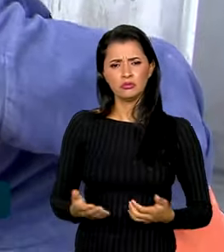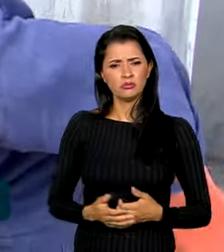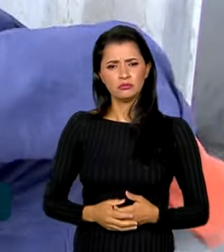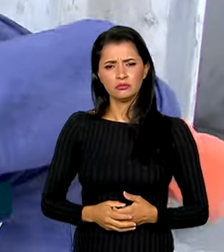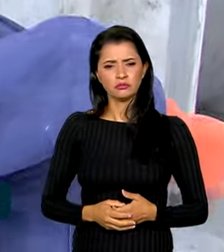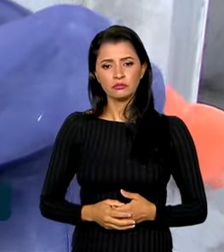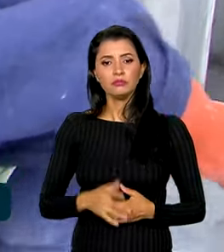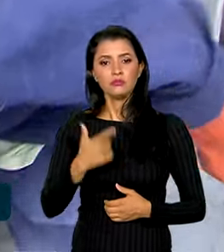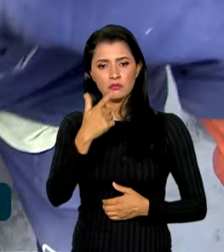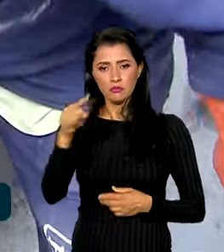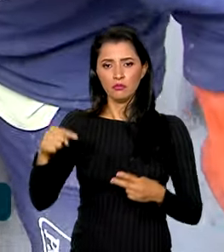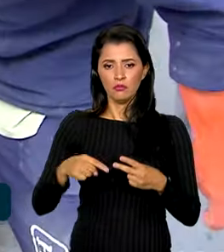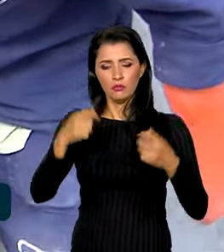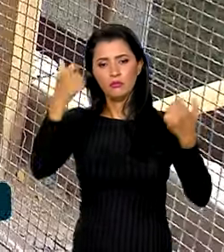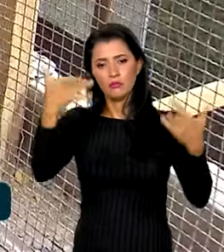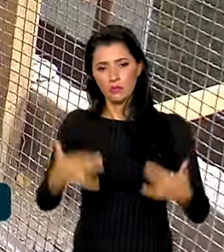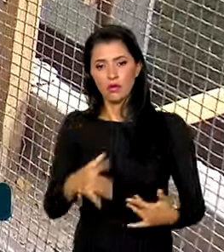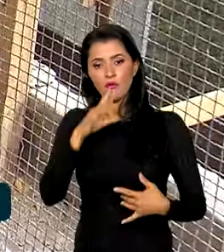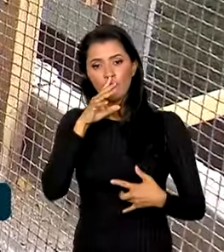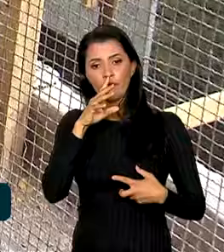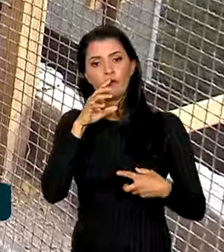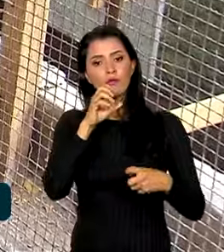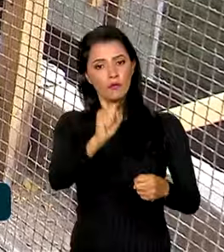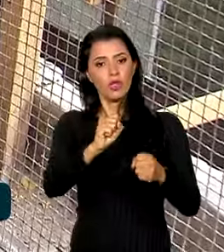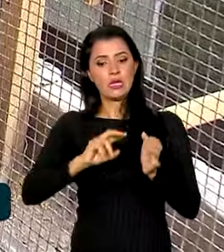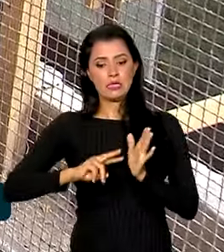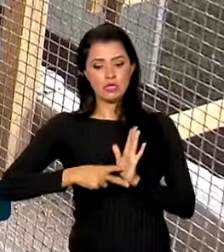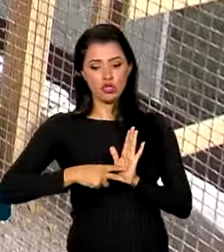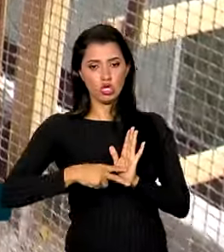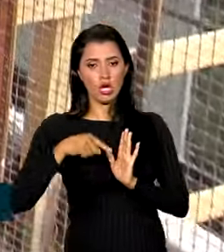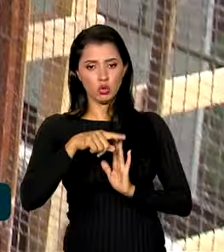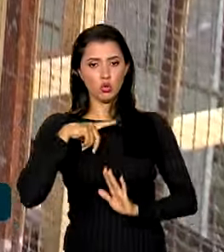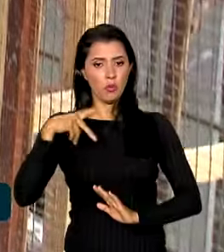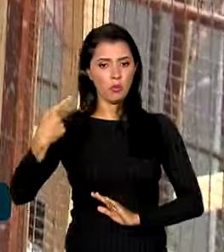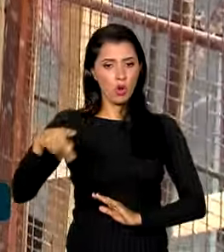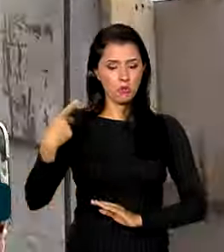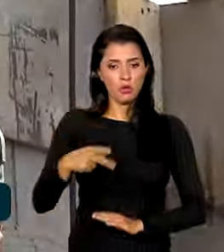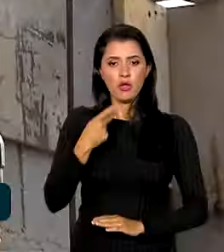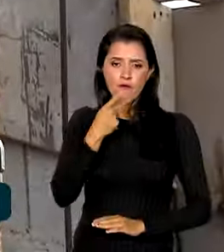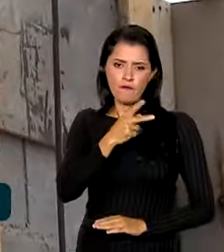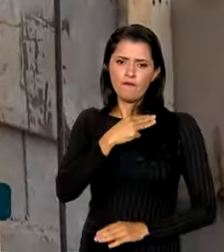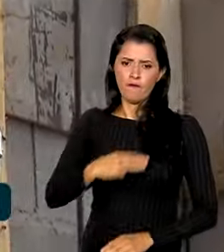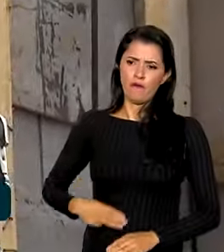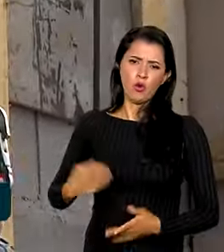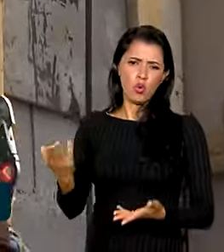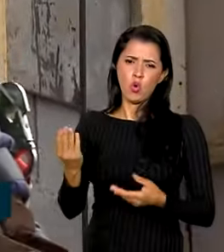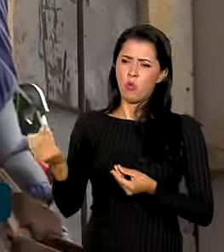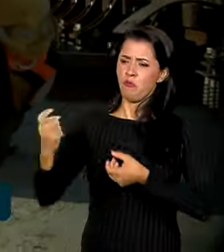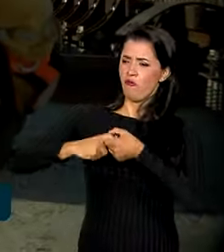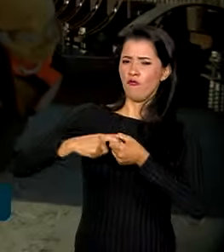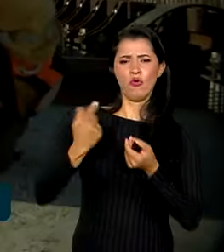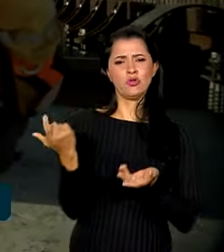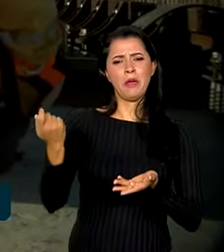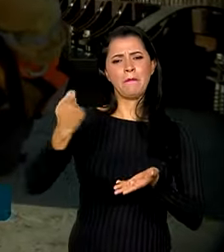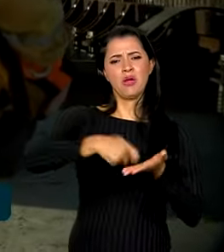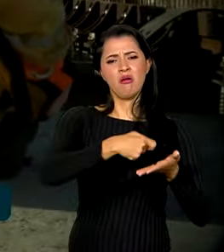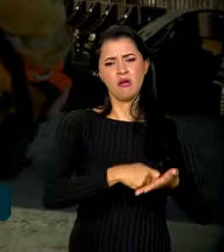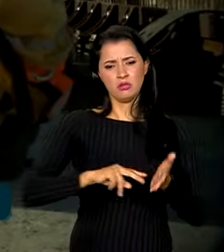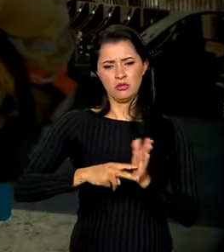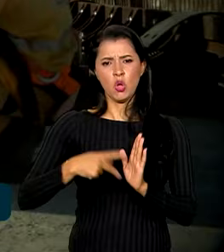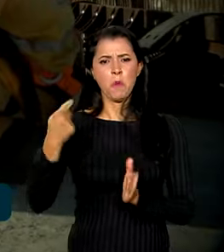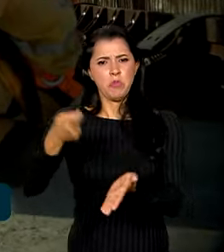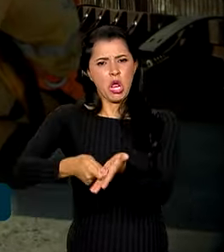citado pelo ministro foi o fortalecimento dos sindicatos. Marinho negou a volta da contribuição sindical